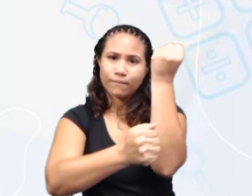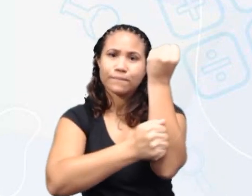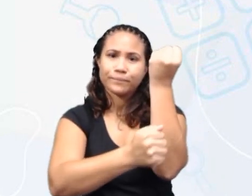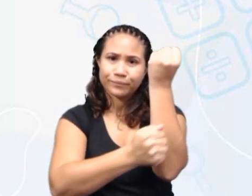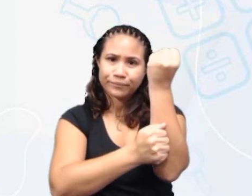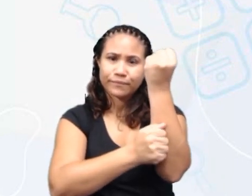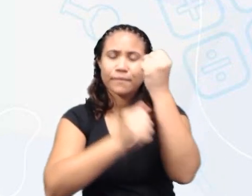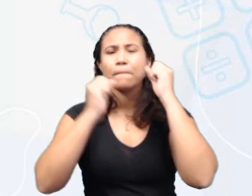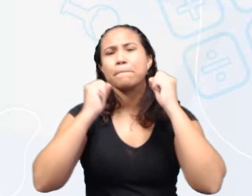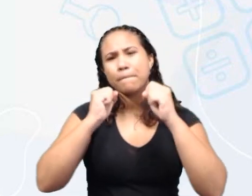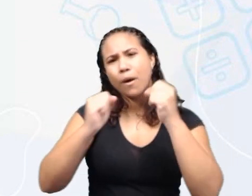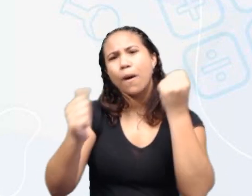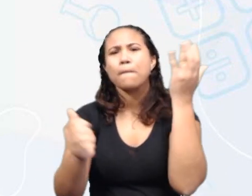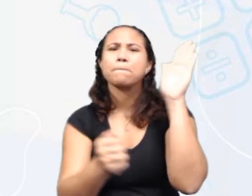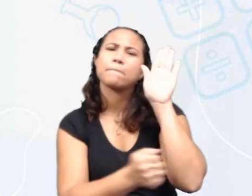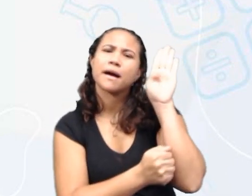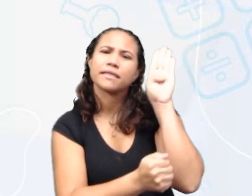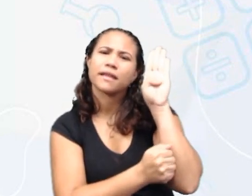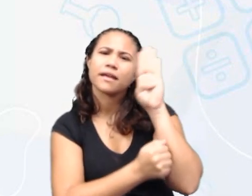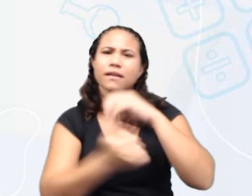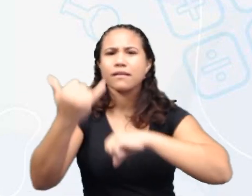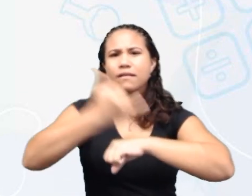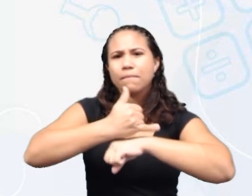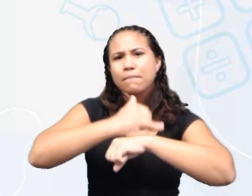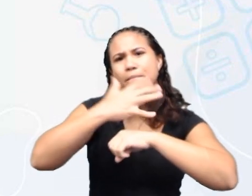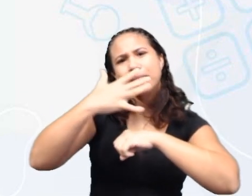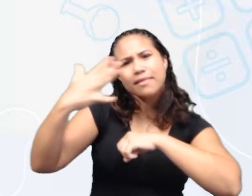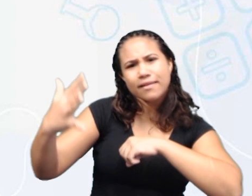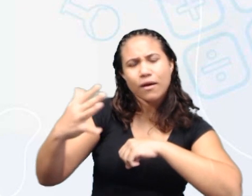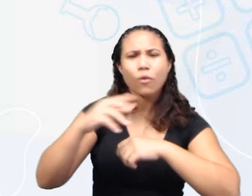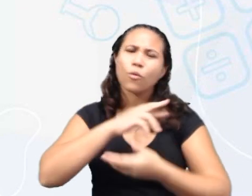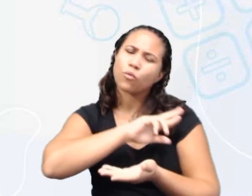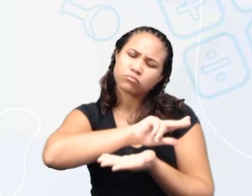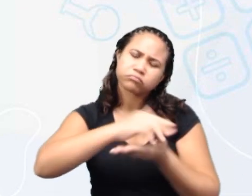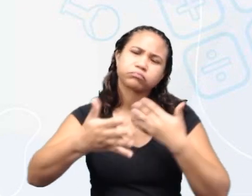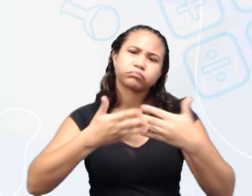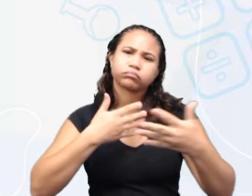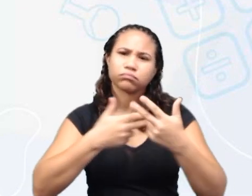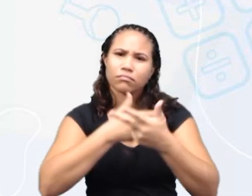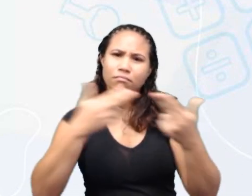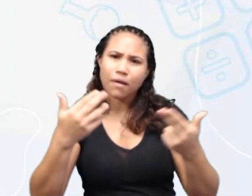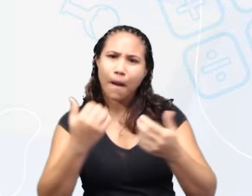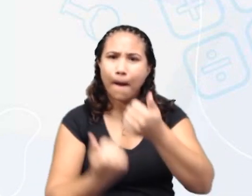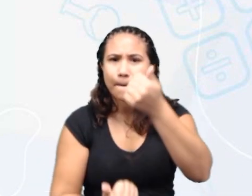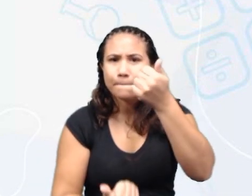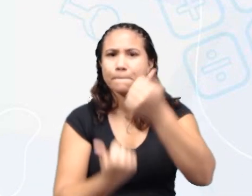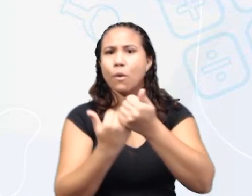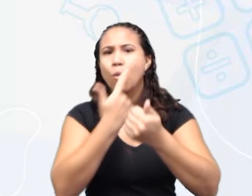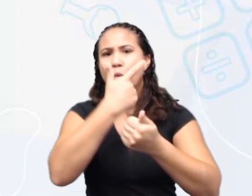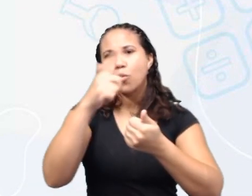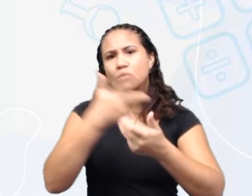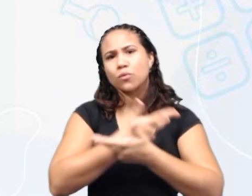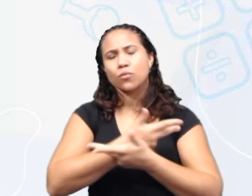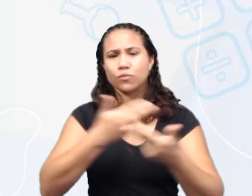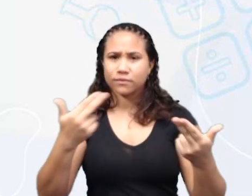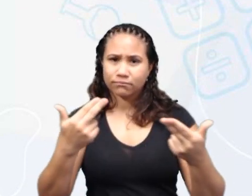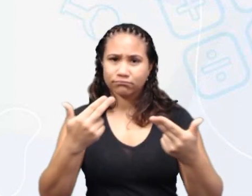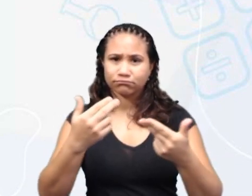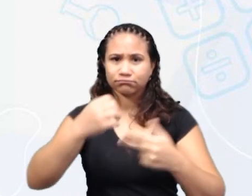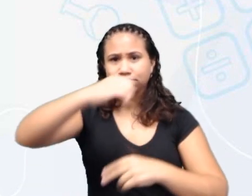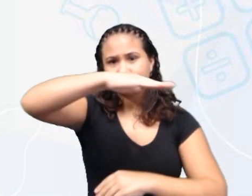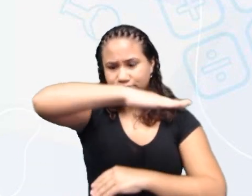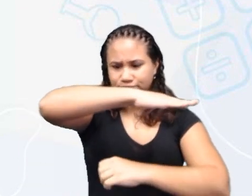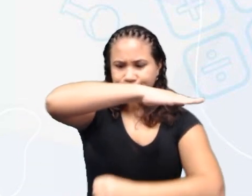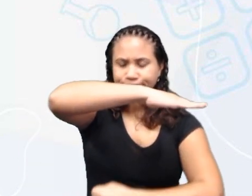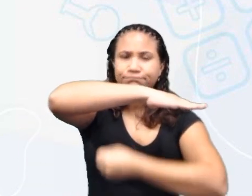que pode ser de madeira, metal ou outro material, que se move apoiada em algum suporte, que a gente chama